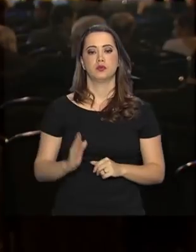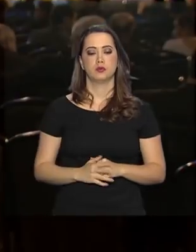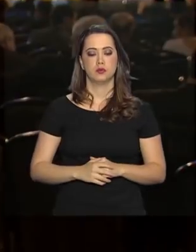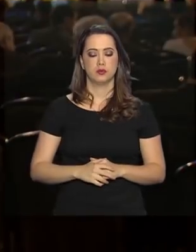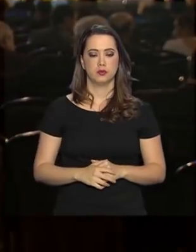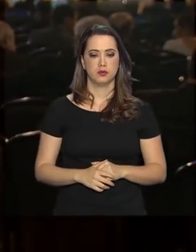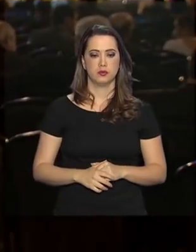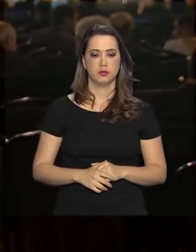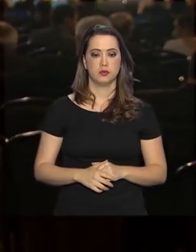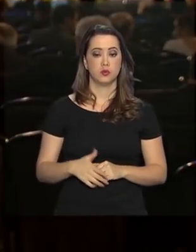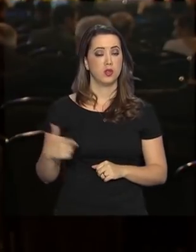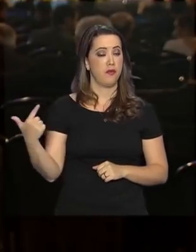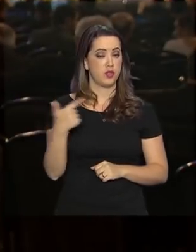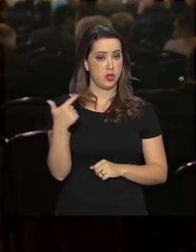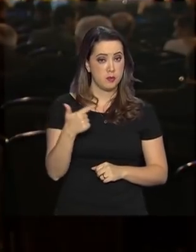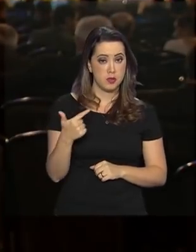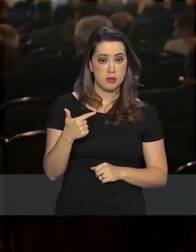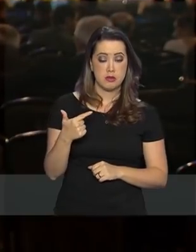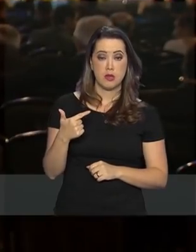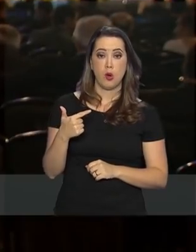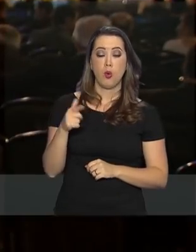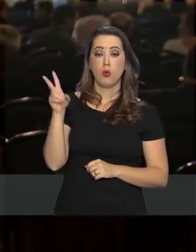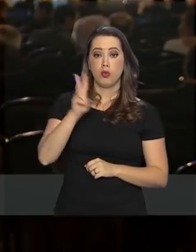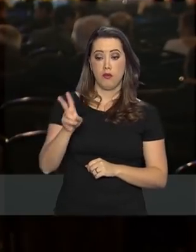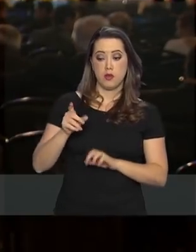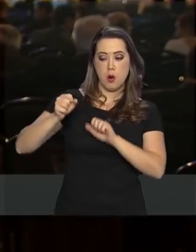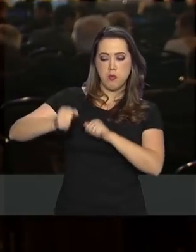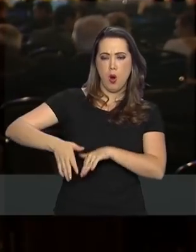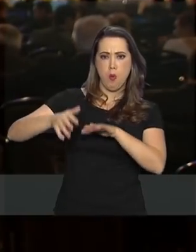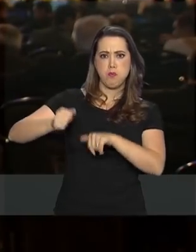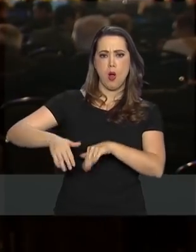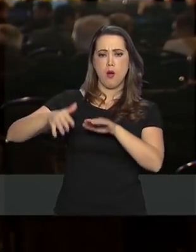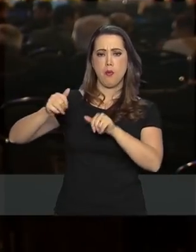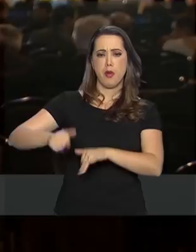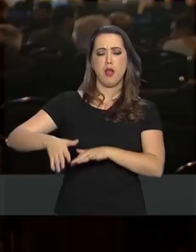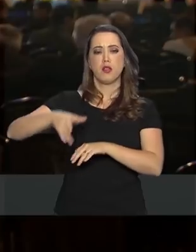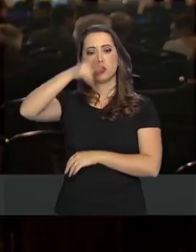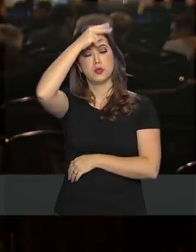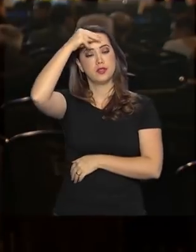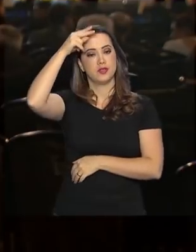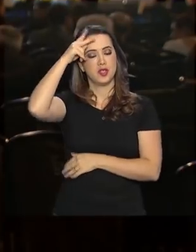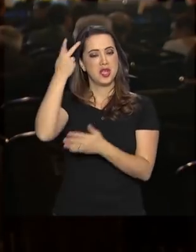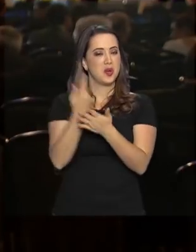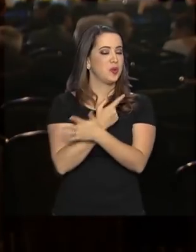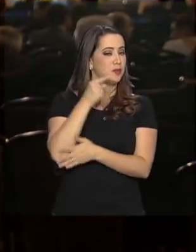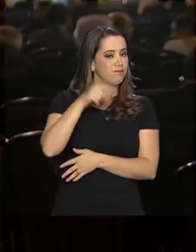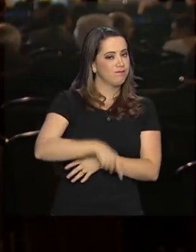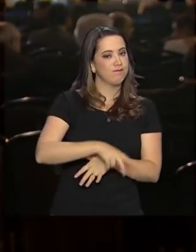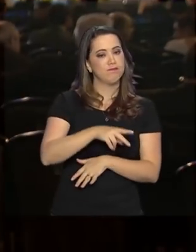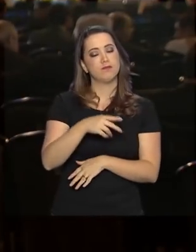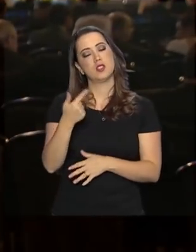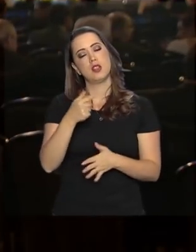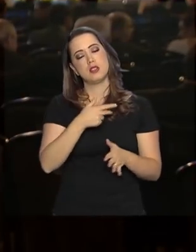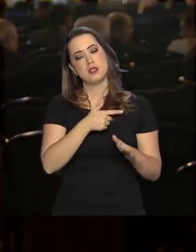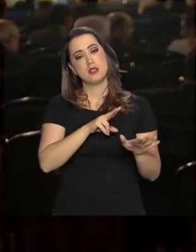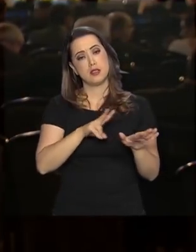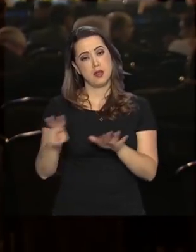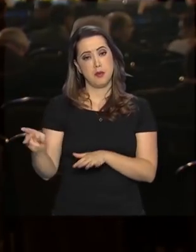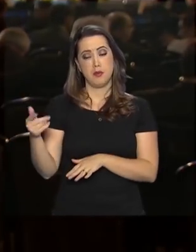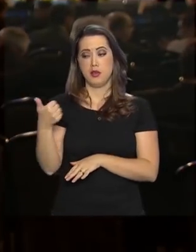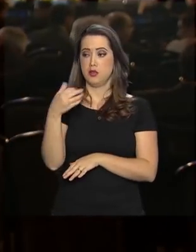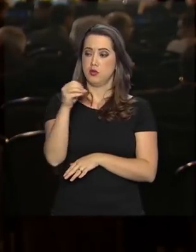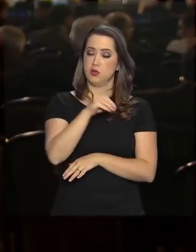A 22ª edição da Marcha dos Prefeitos acontece na semana em que o governo federal marca os 100 dias da nova gestão.